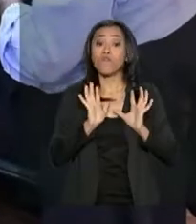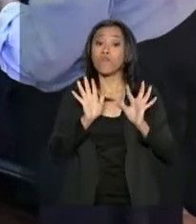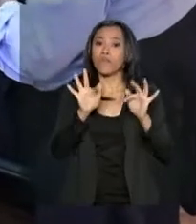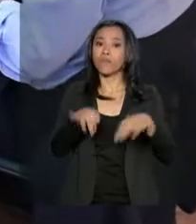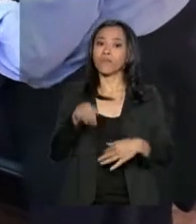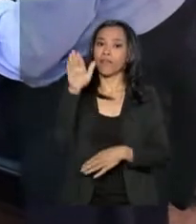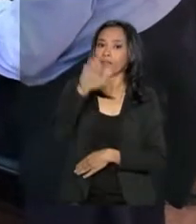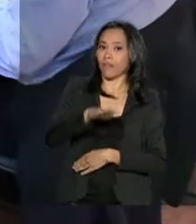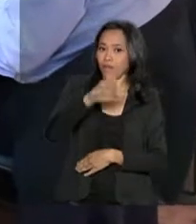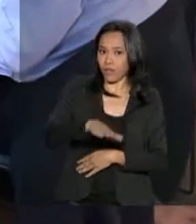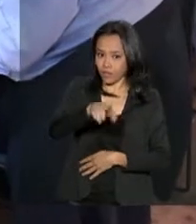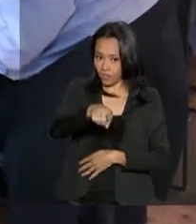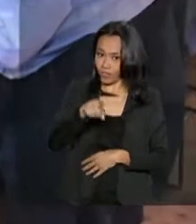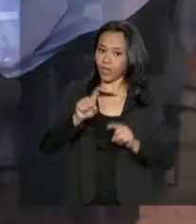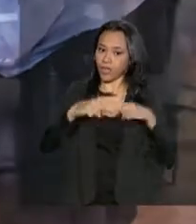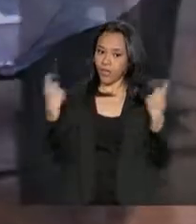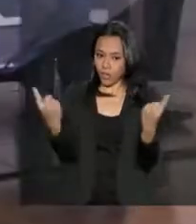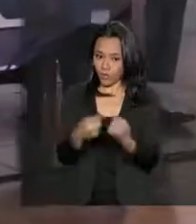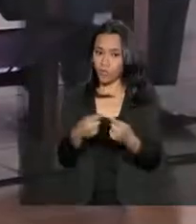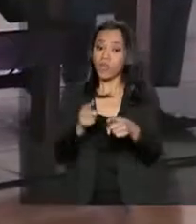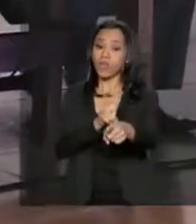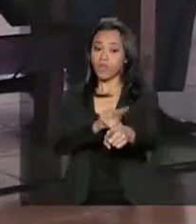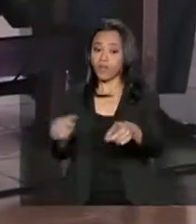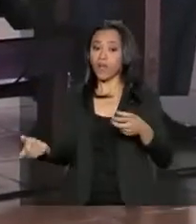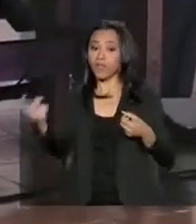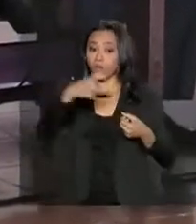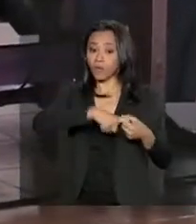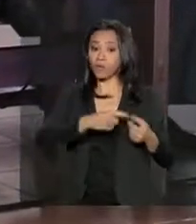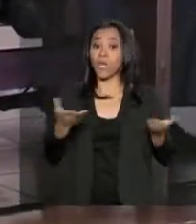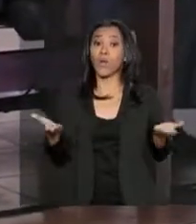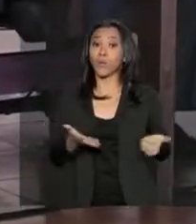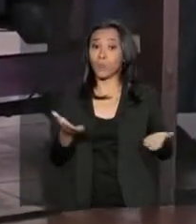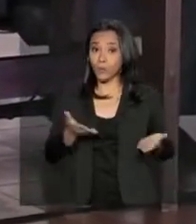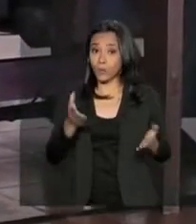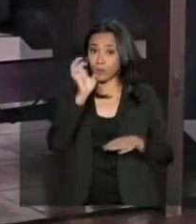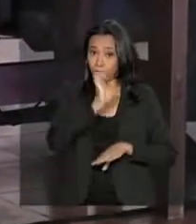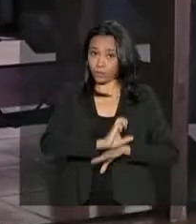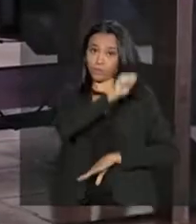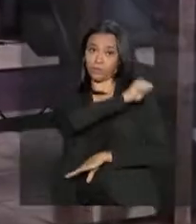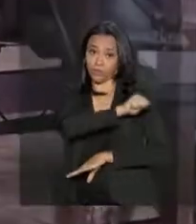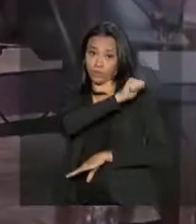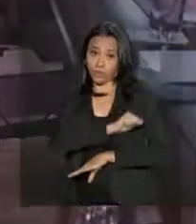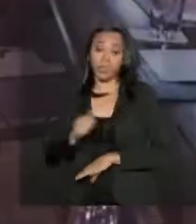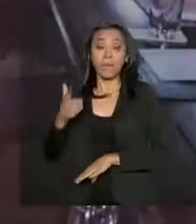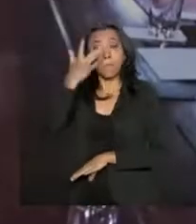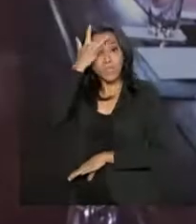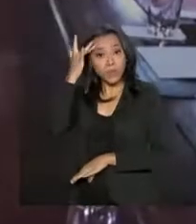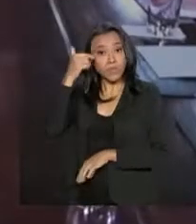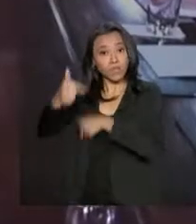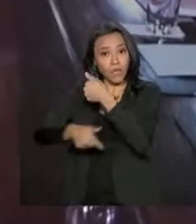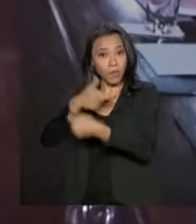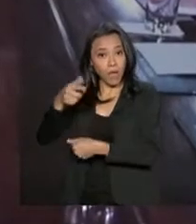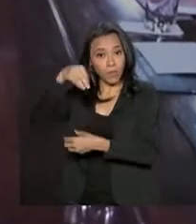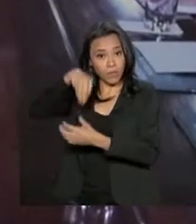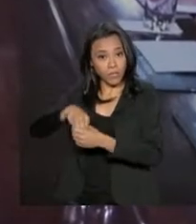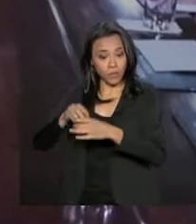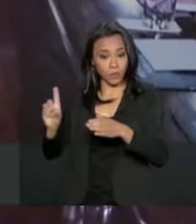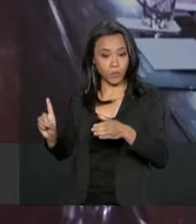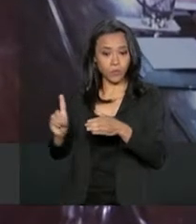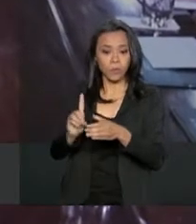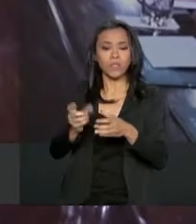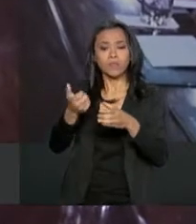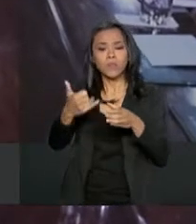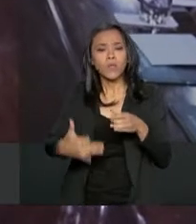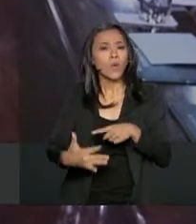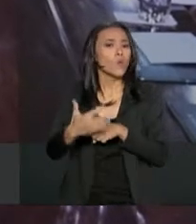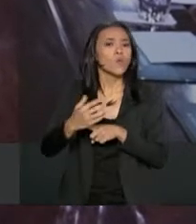tarde. E Bolsonaro deve voltar ainda hoje para o Rio de Janeiro. Segundo assessores do presidente eleito, os 22 ministros